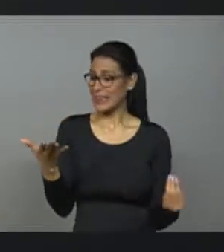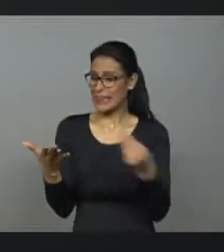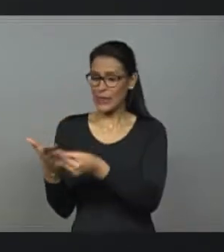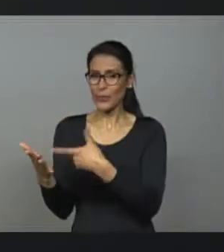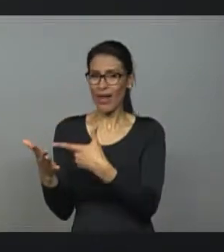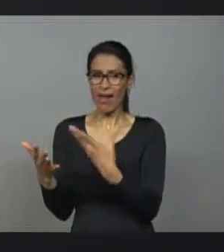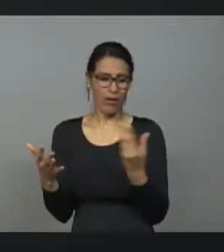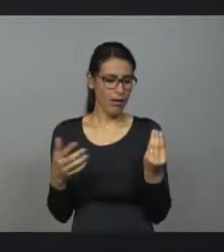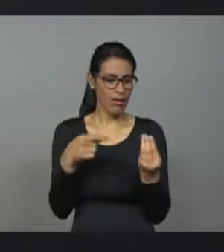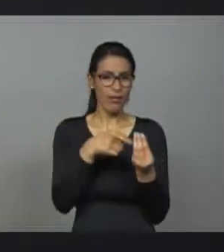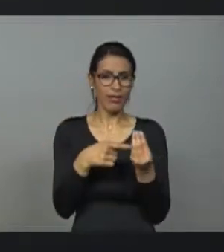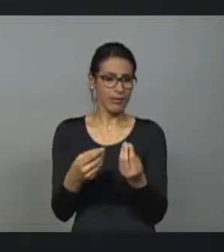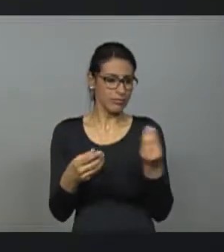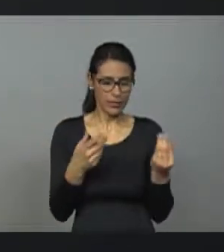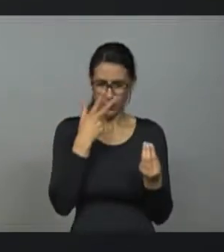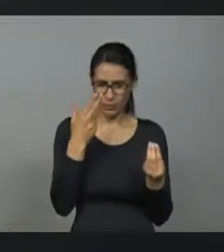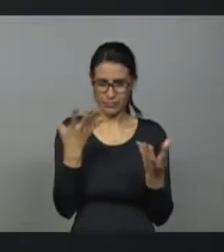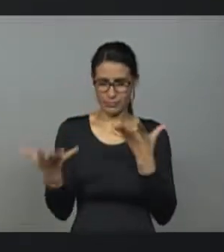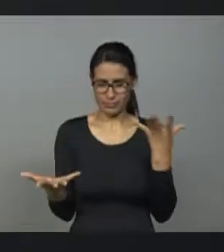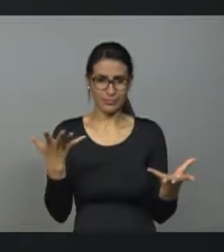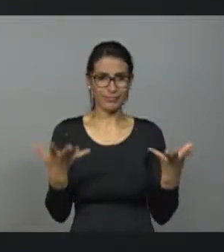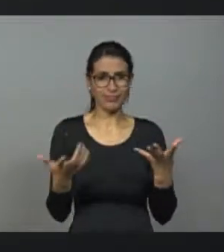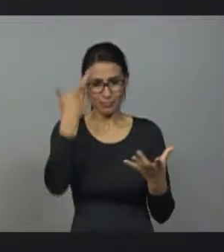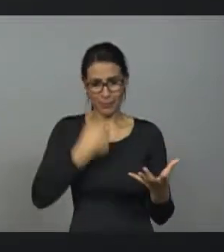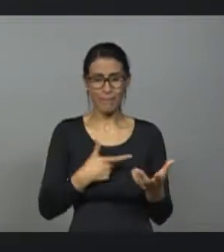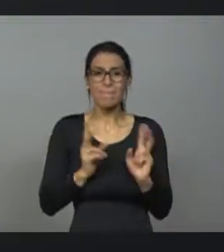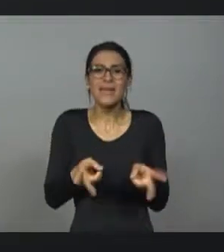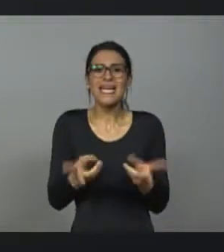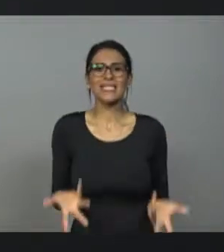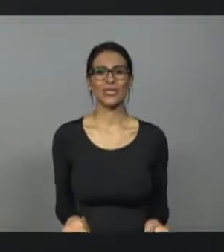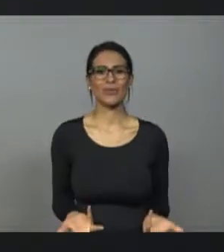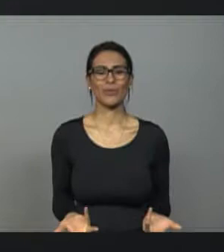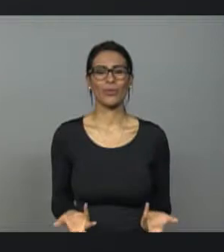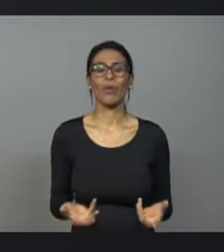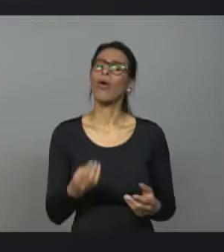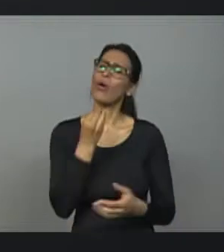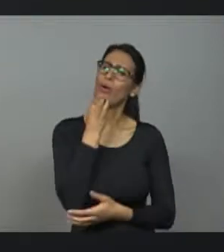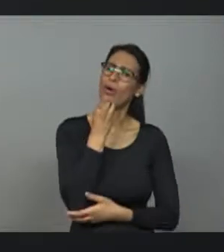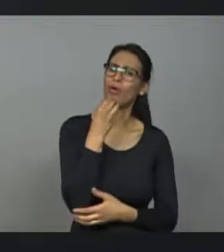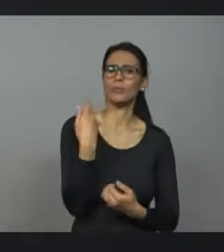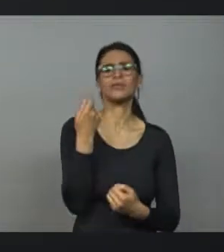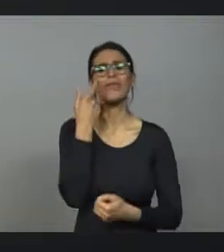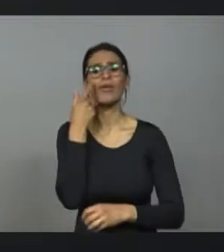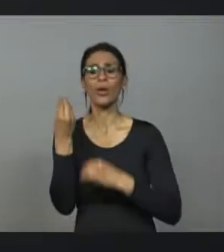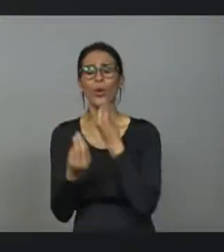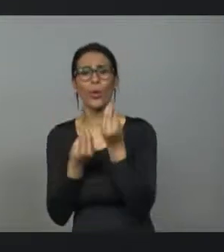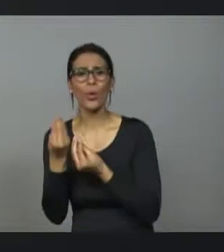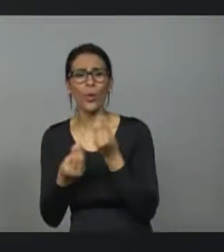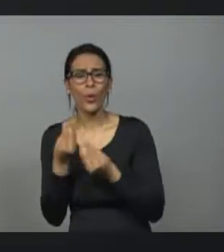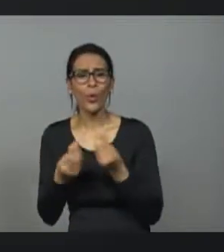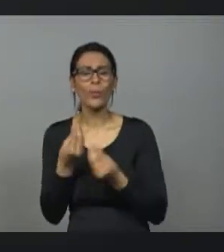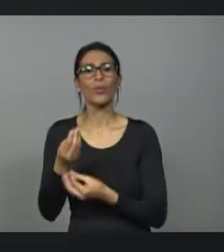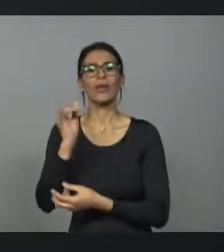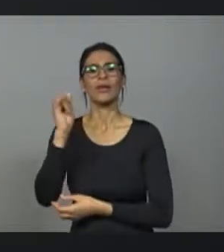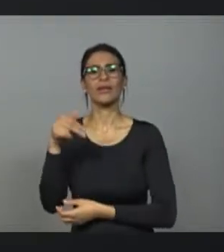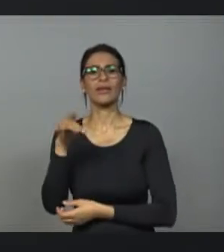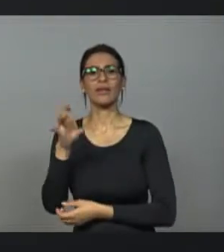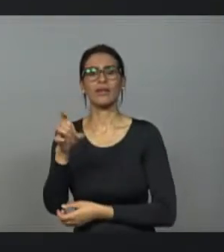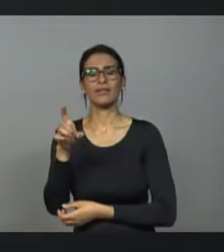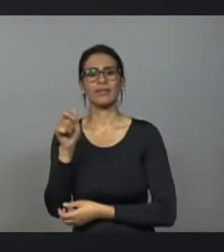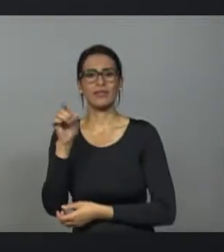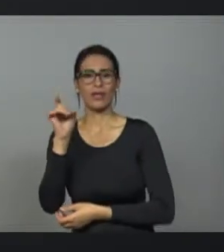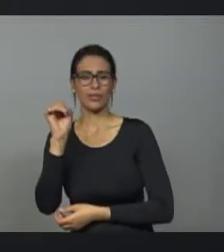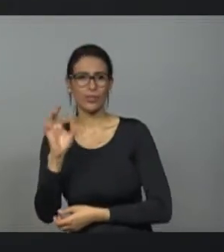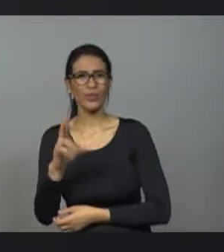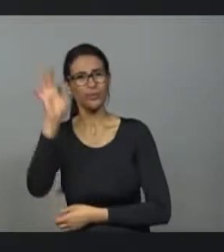discutir indexador e propor, por exemplo, o mesmo indexador da rolagem dos títulos da dívida pública da União. Porque a União é o único ente federado que pode